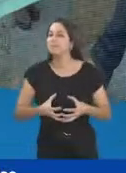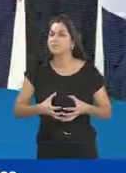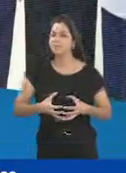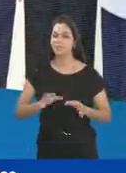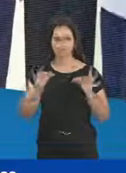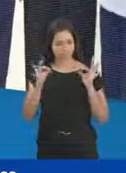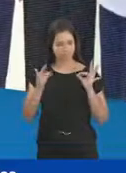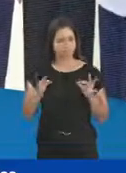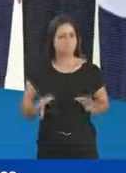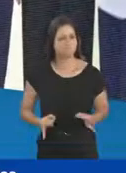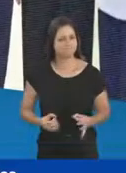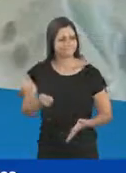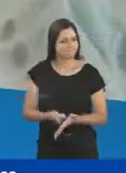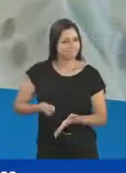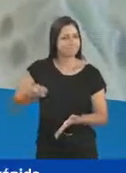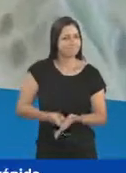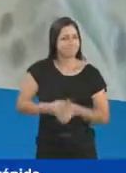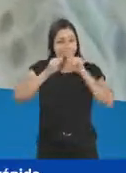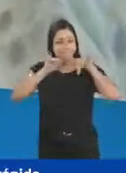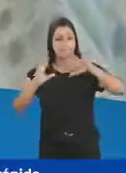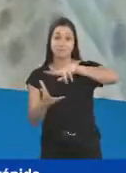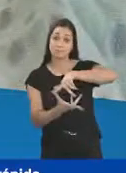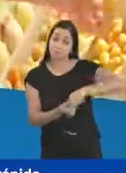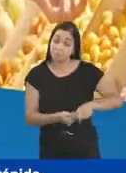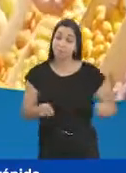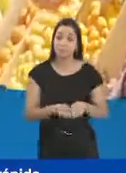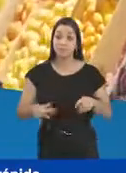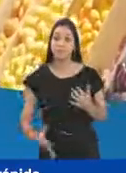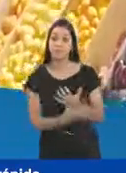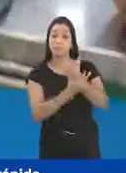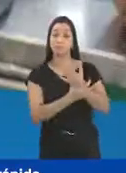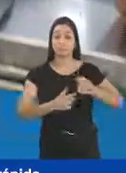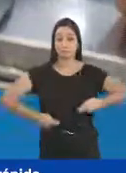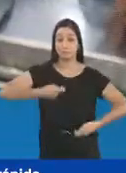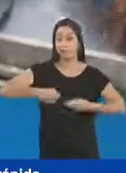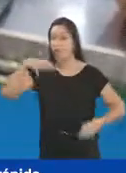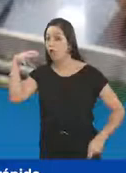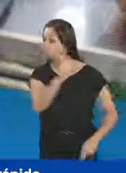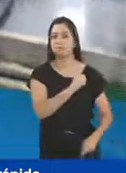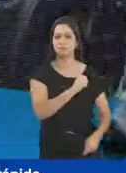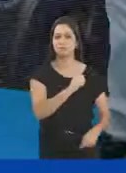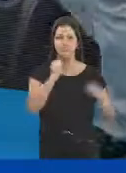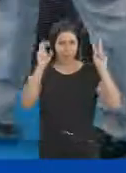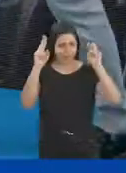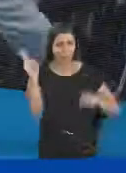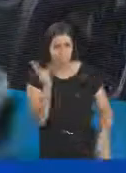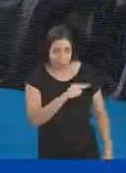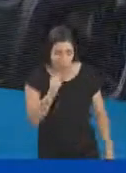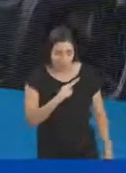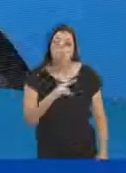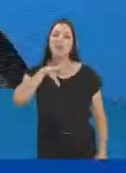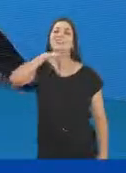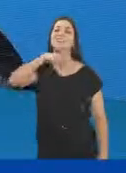e é o mais preparado para enfrentar os desafios da pandemia e de recuperação econômica mais rápida. E por falar em